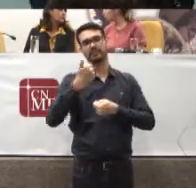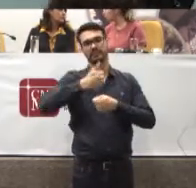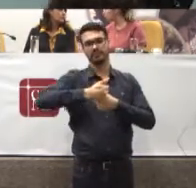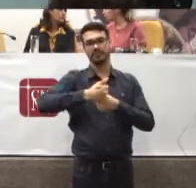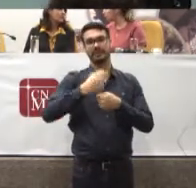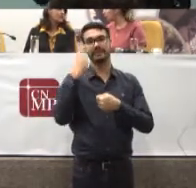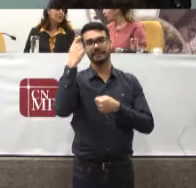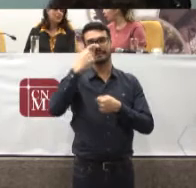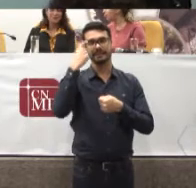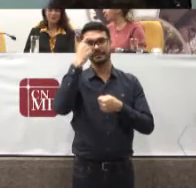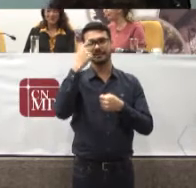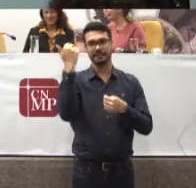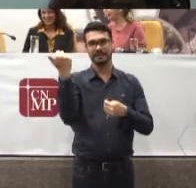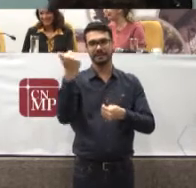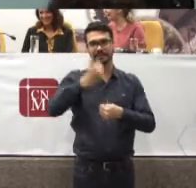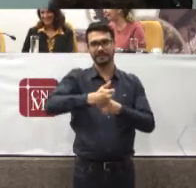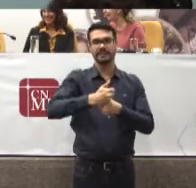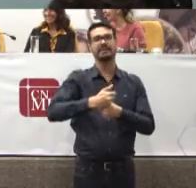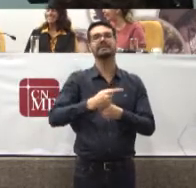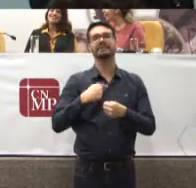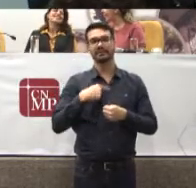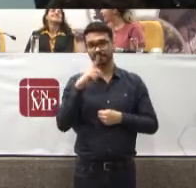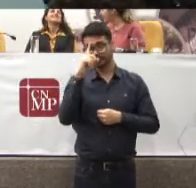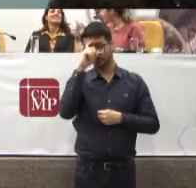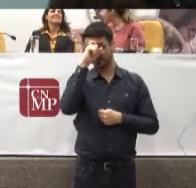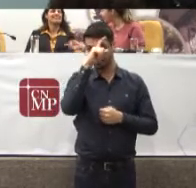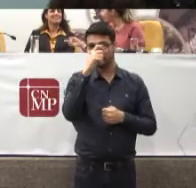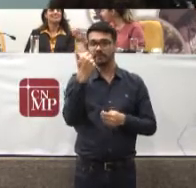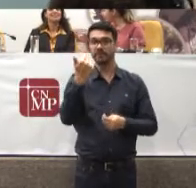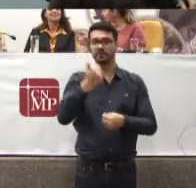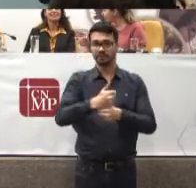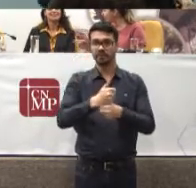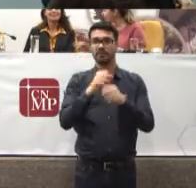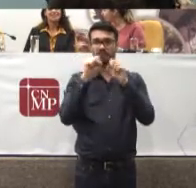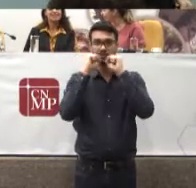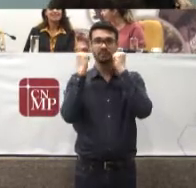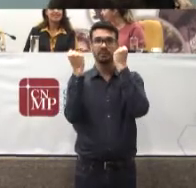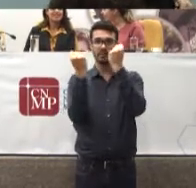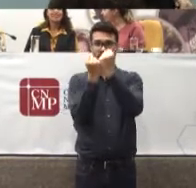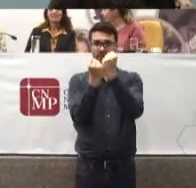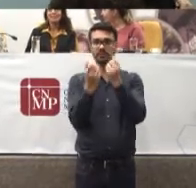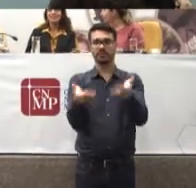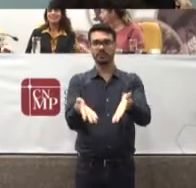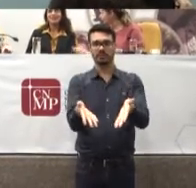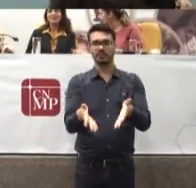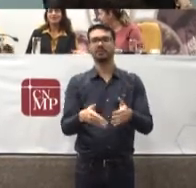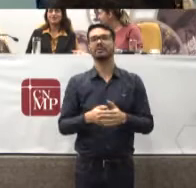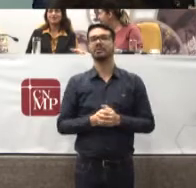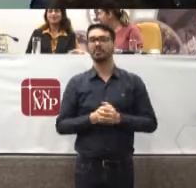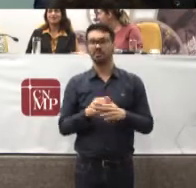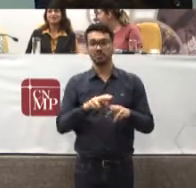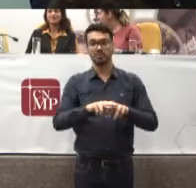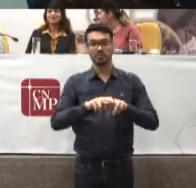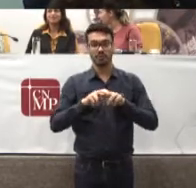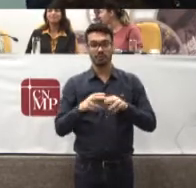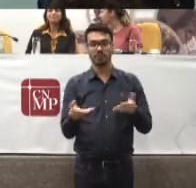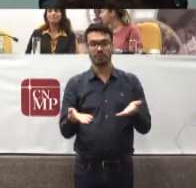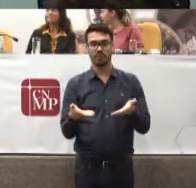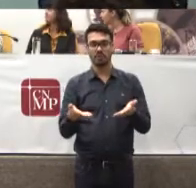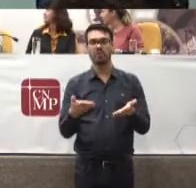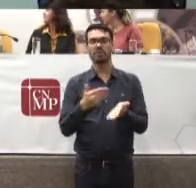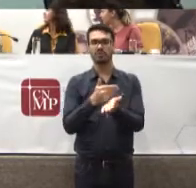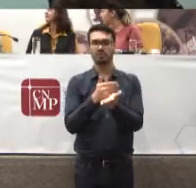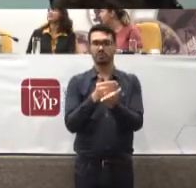Tentasse fazer Essa tarefa árdua De substituí-lo Nesse evento De hoje Por isso Eu começo